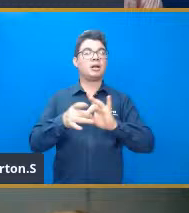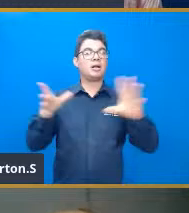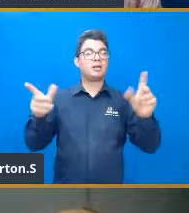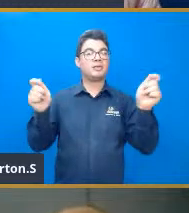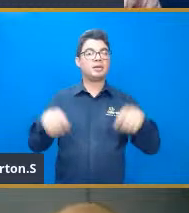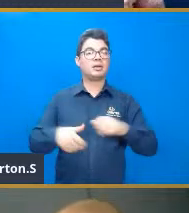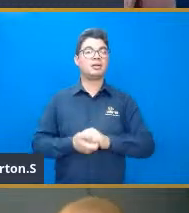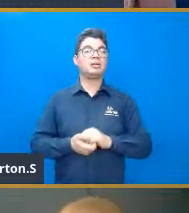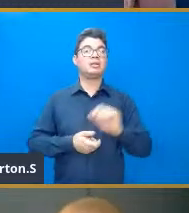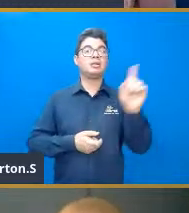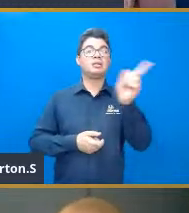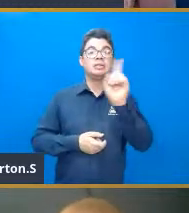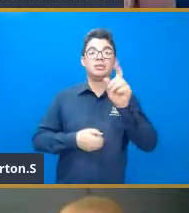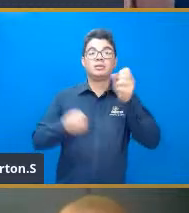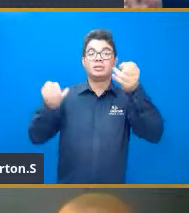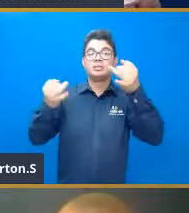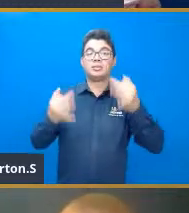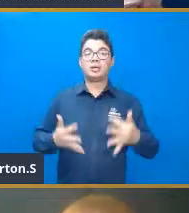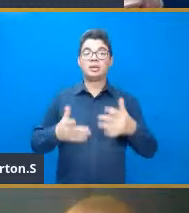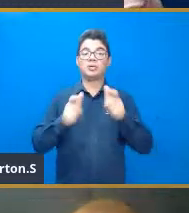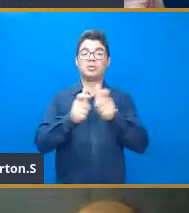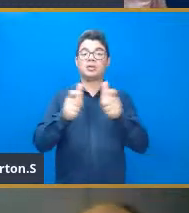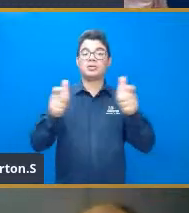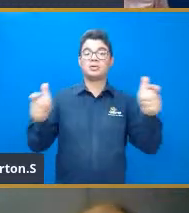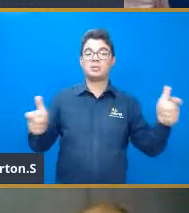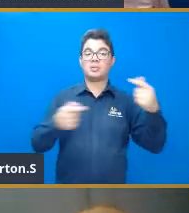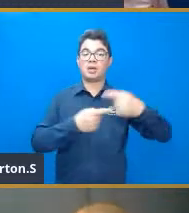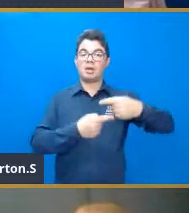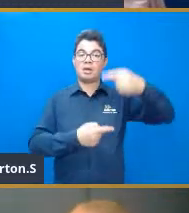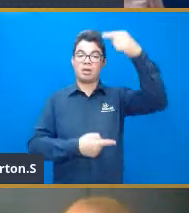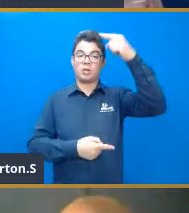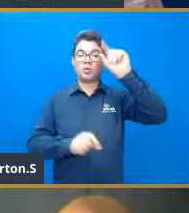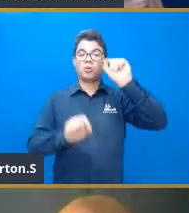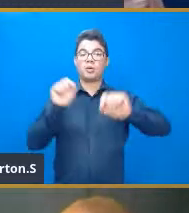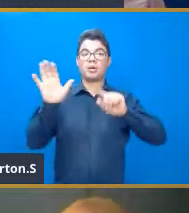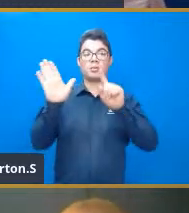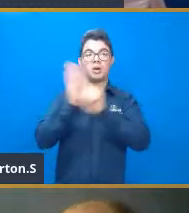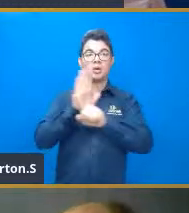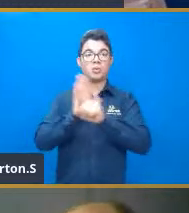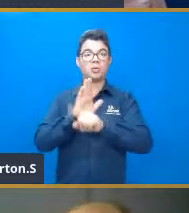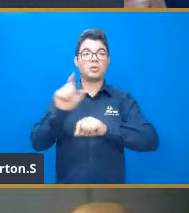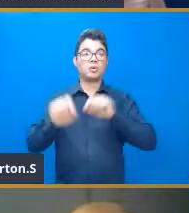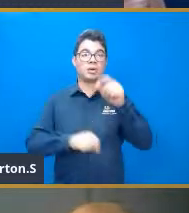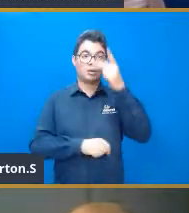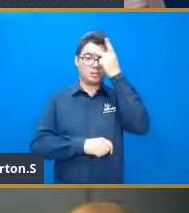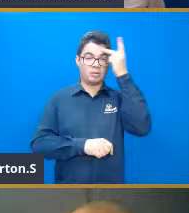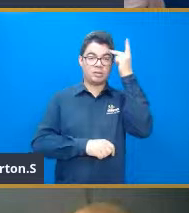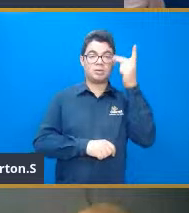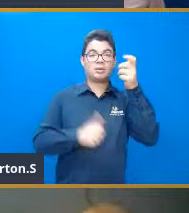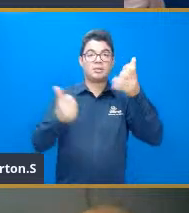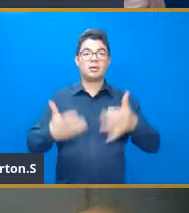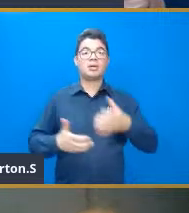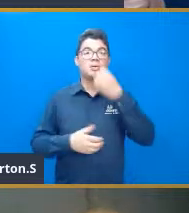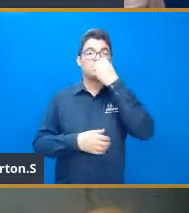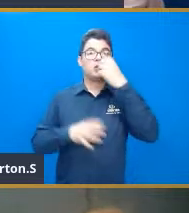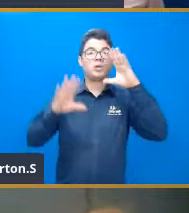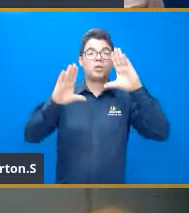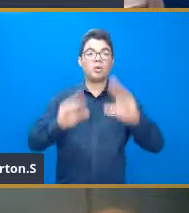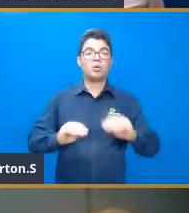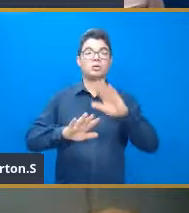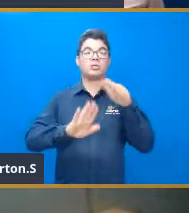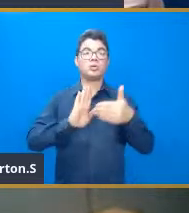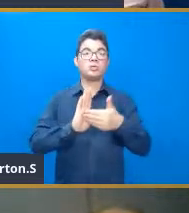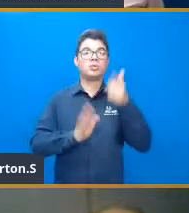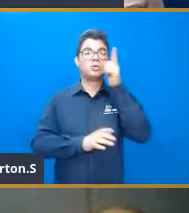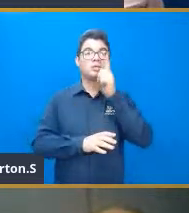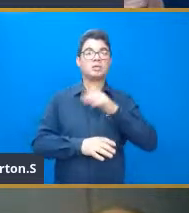não! Você está falando de crescimento, né? Não é nenhuma pergunta, assim. O pessoal está mandando boa noite, tá? Está todo mundo conseguindo